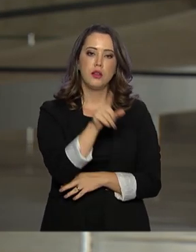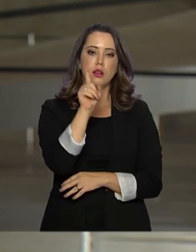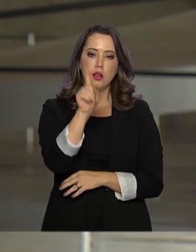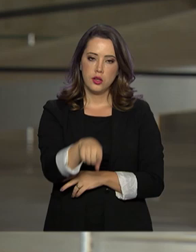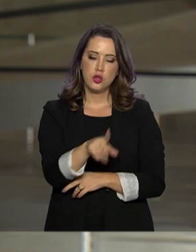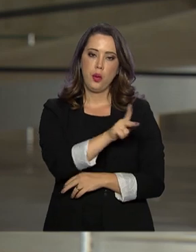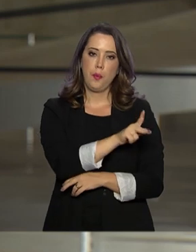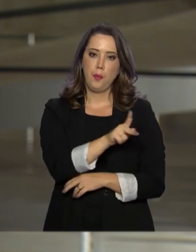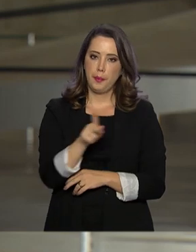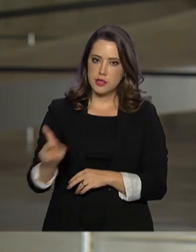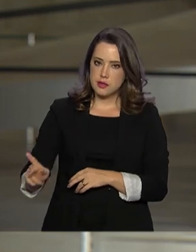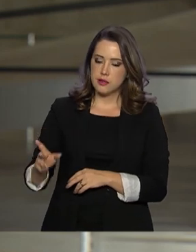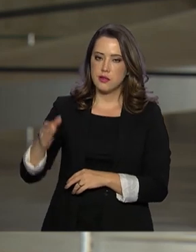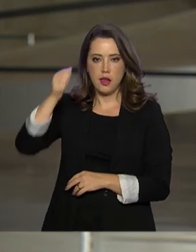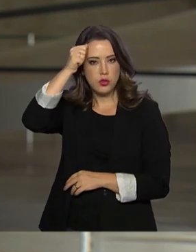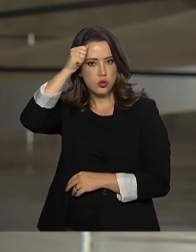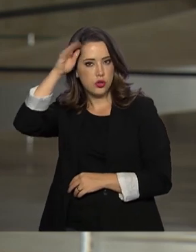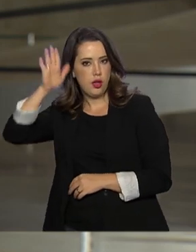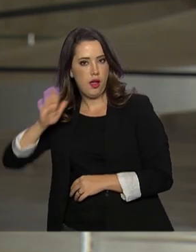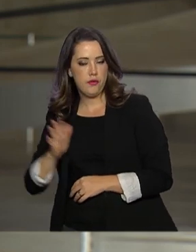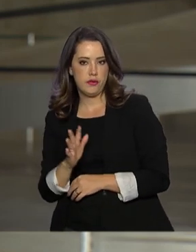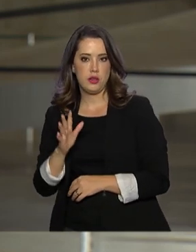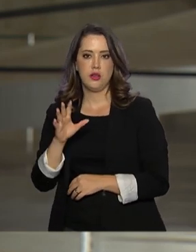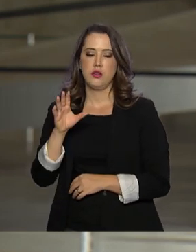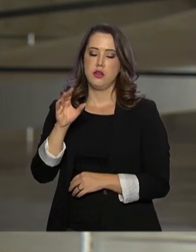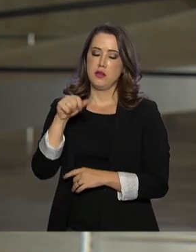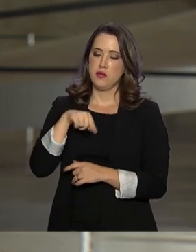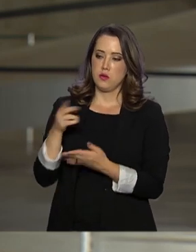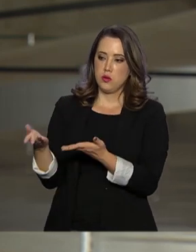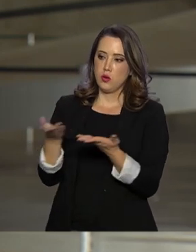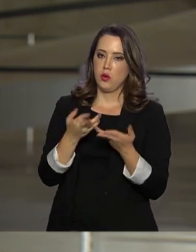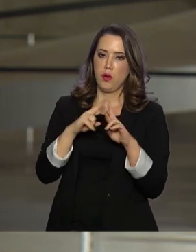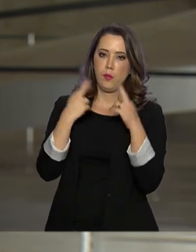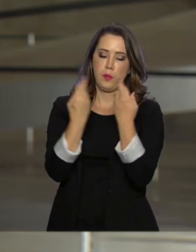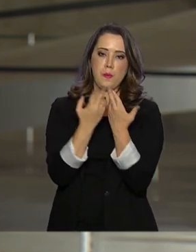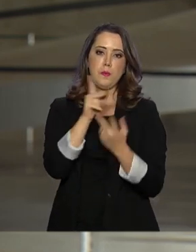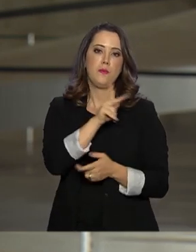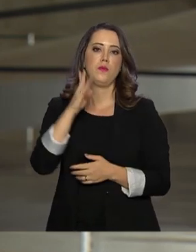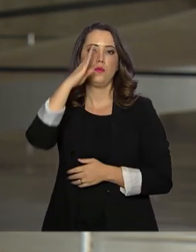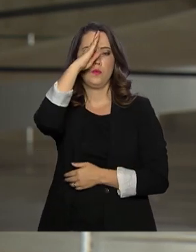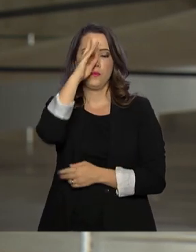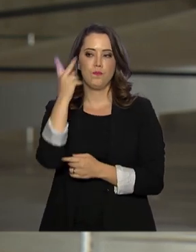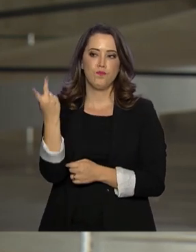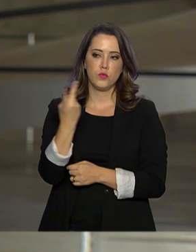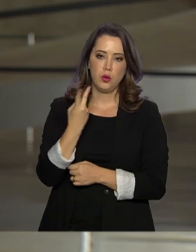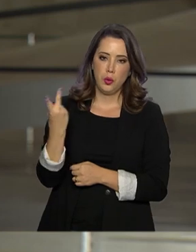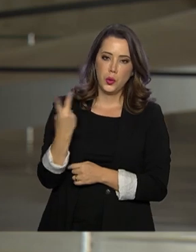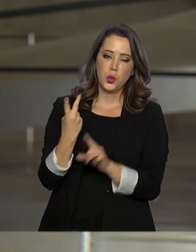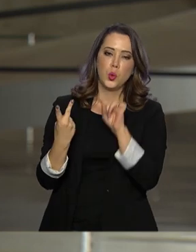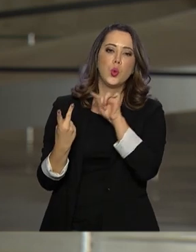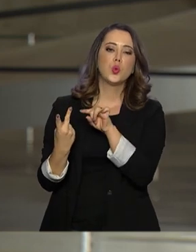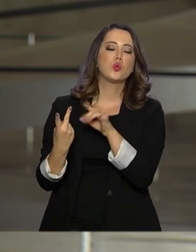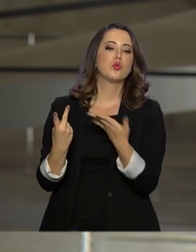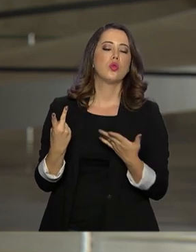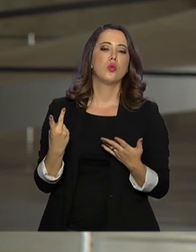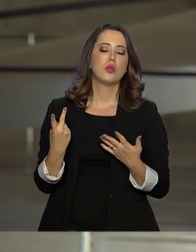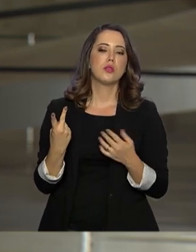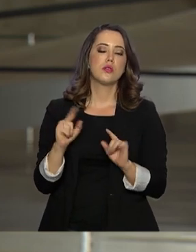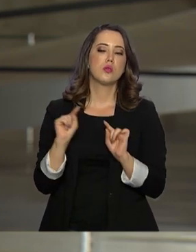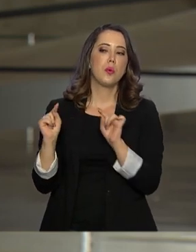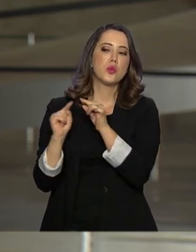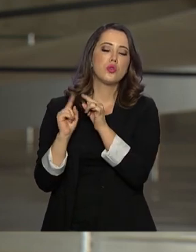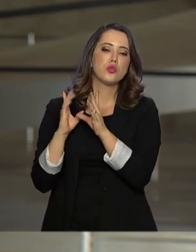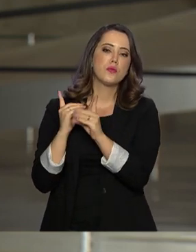vez do presidente da África do Sul, Sírio Ramaphosa, se reunir com o presidente Jair Bolsonaro. O objetivo